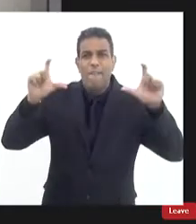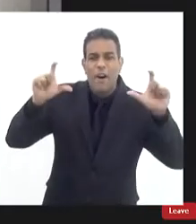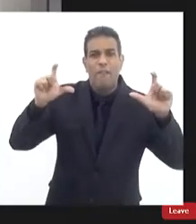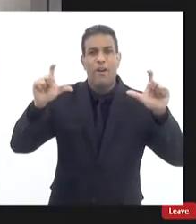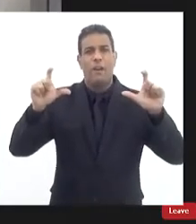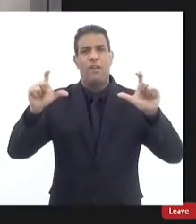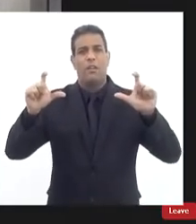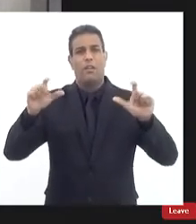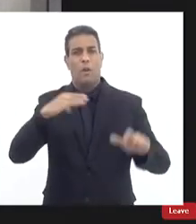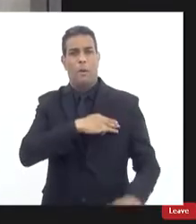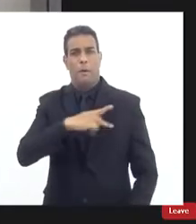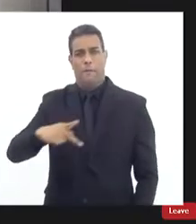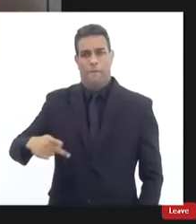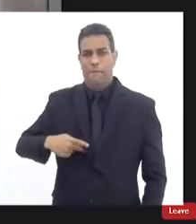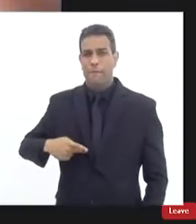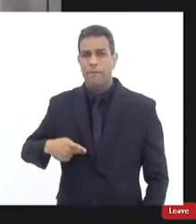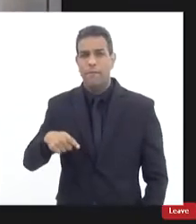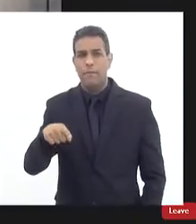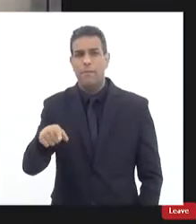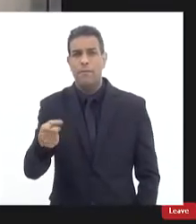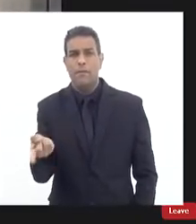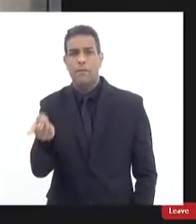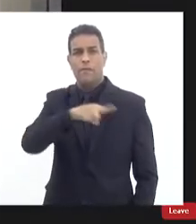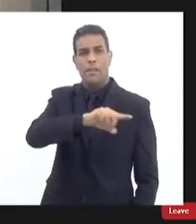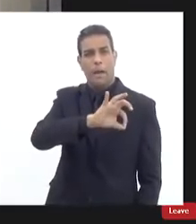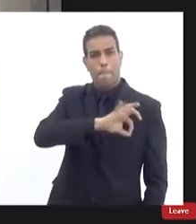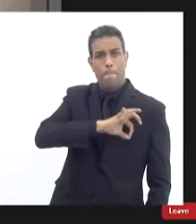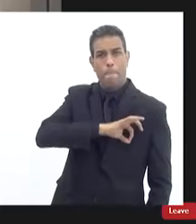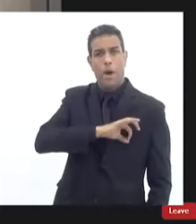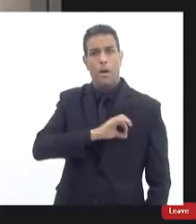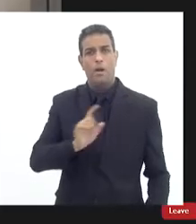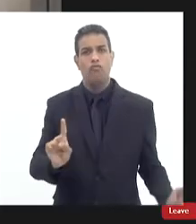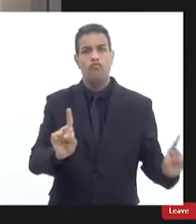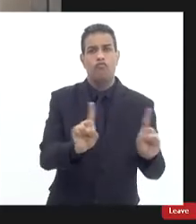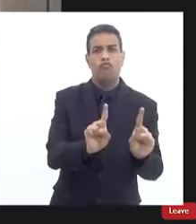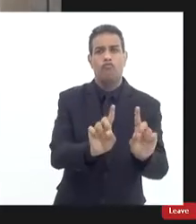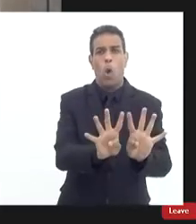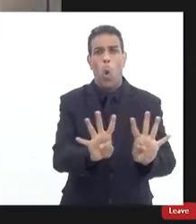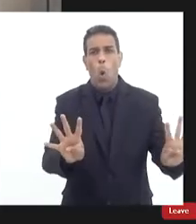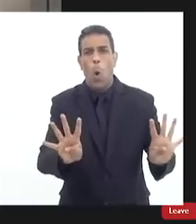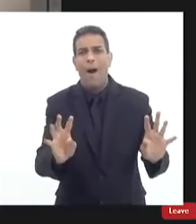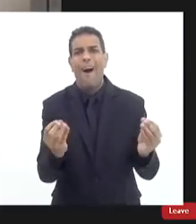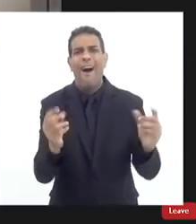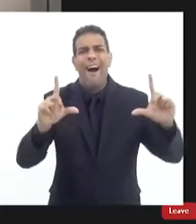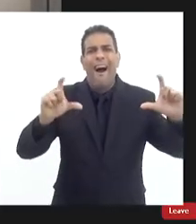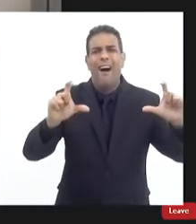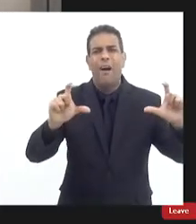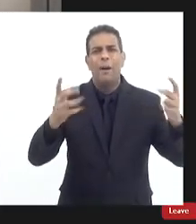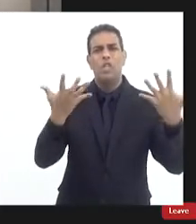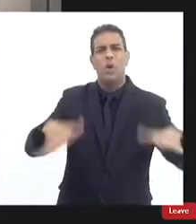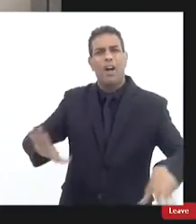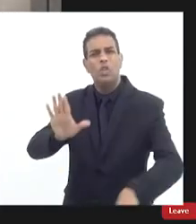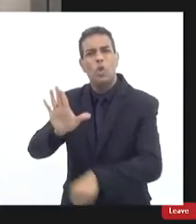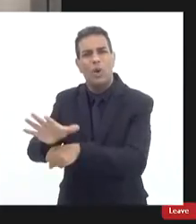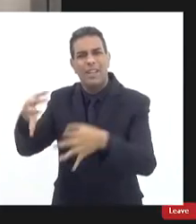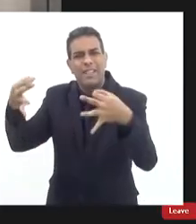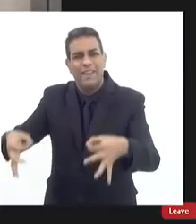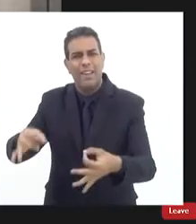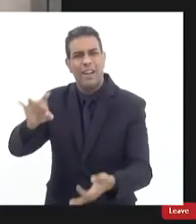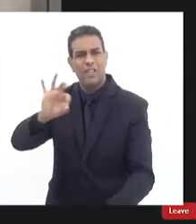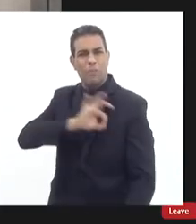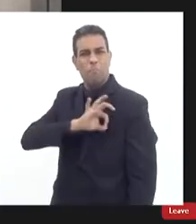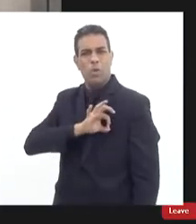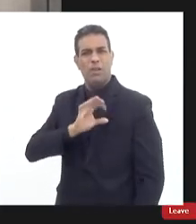foto não vai no SEAP tirar foto ele fica do lado policial do armamento tirando foto é até engraçado isso então como é que você